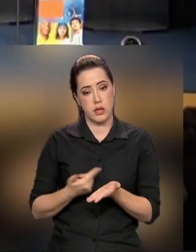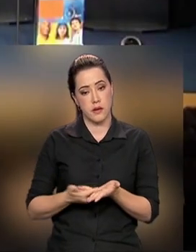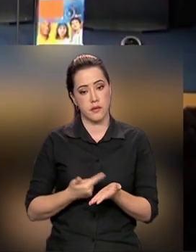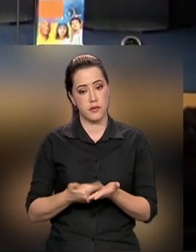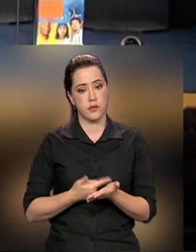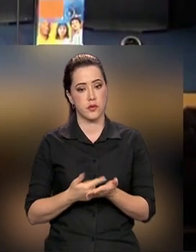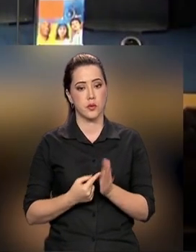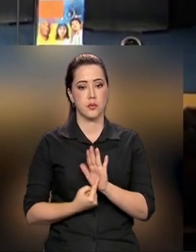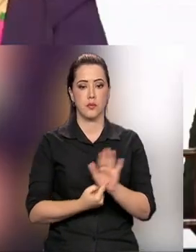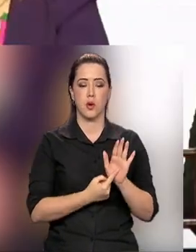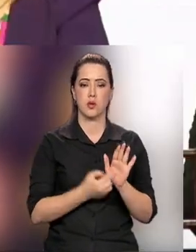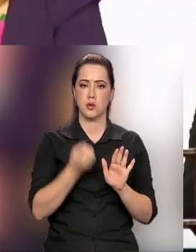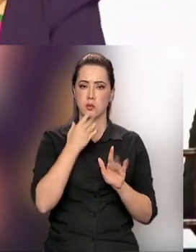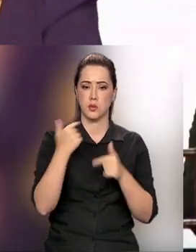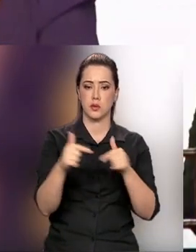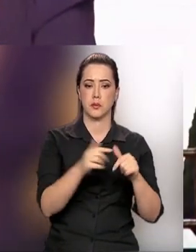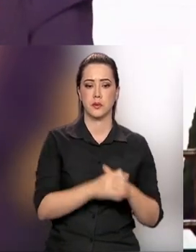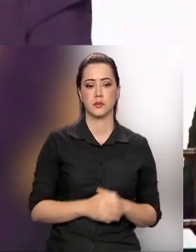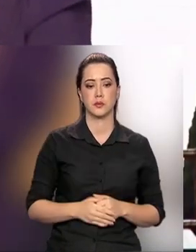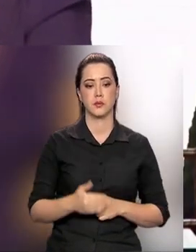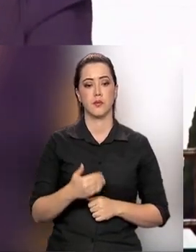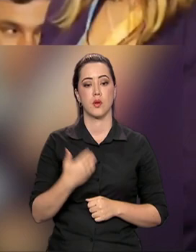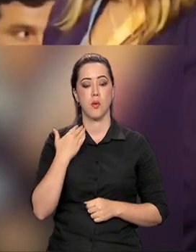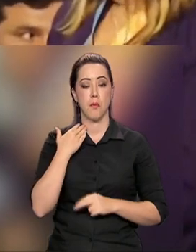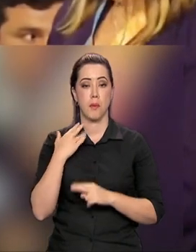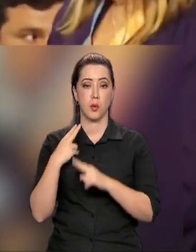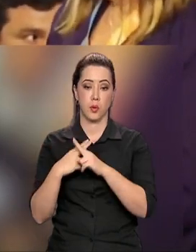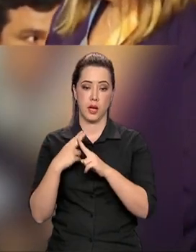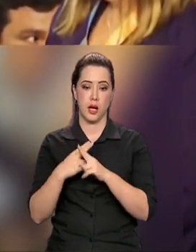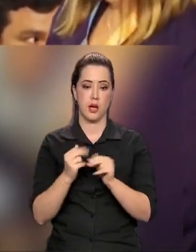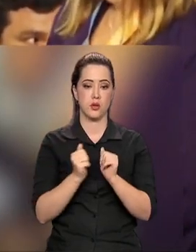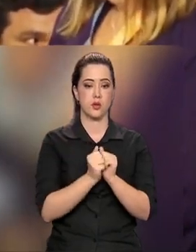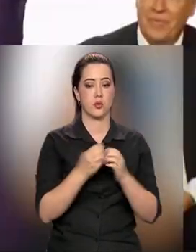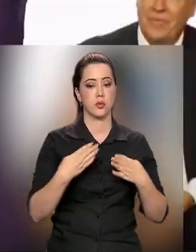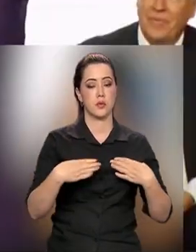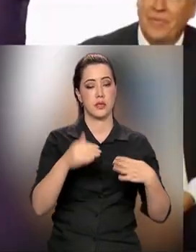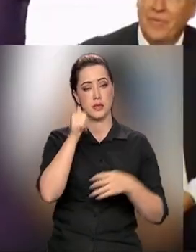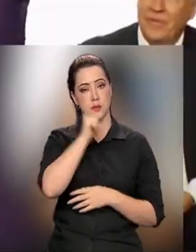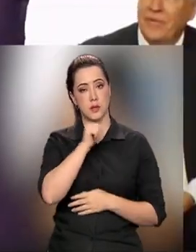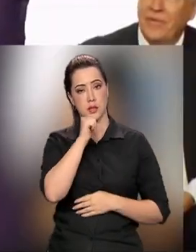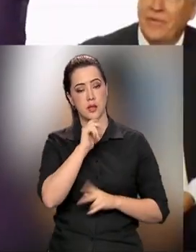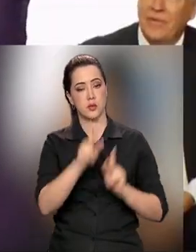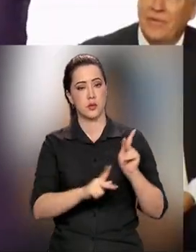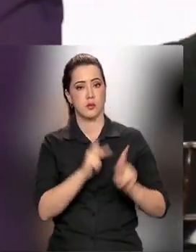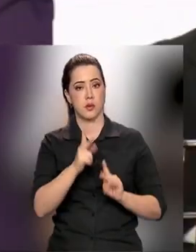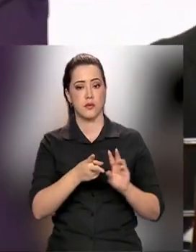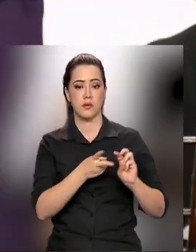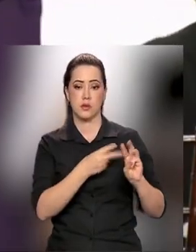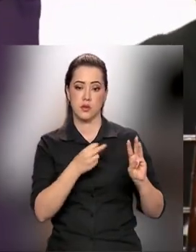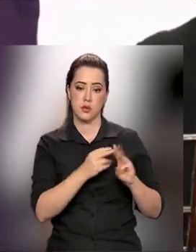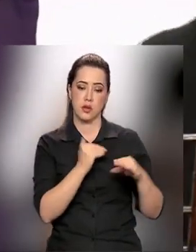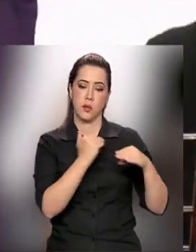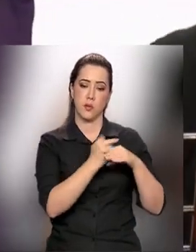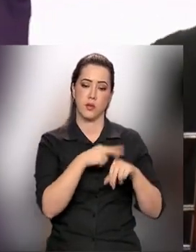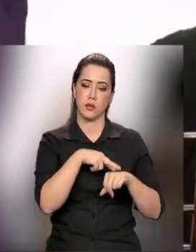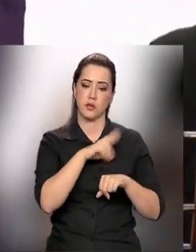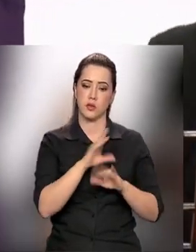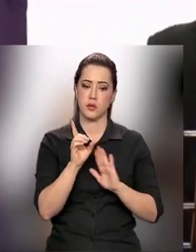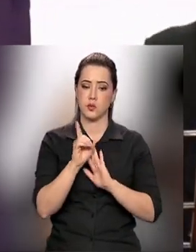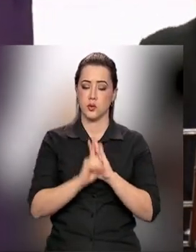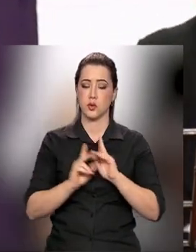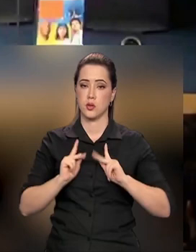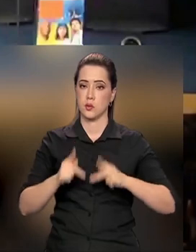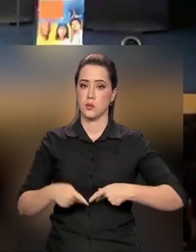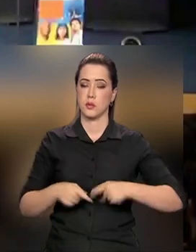A Caixa Econômica Federal e os Ministérios da Mulher, dos Povos Indígenas, da Igualdade Racial, dos Direitos Humanos e